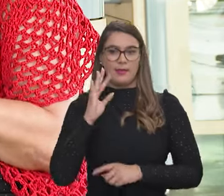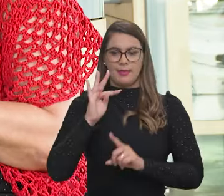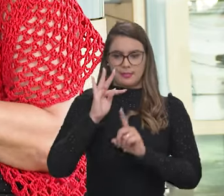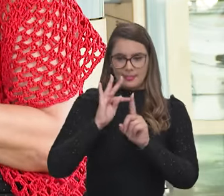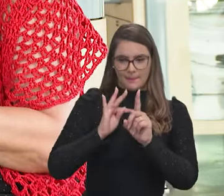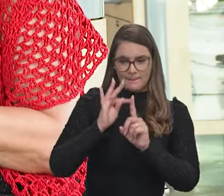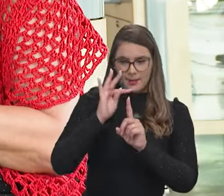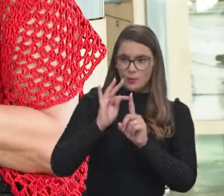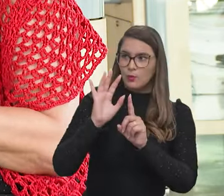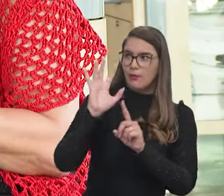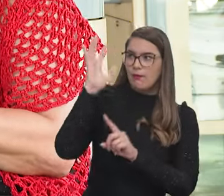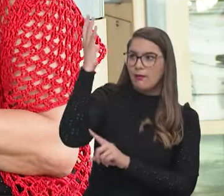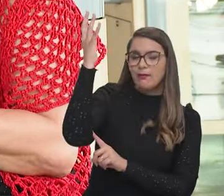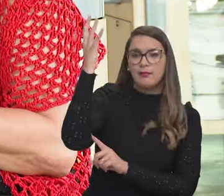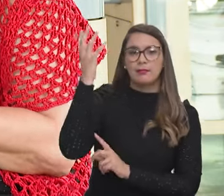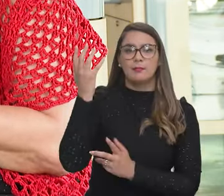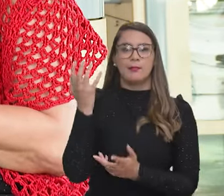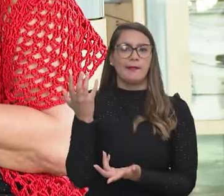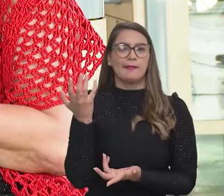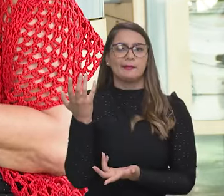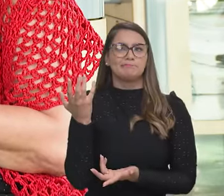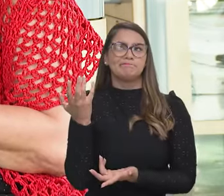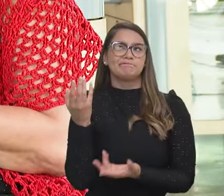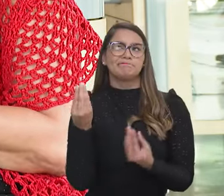climática de temperatura, né,